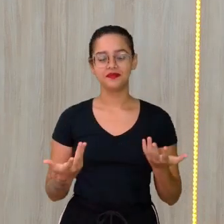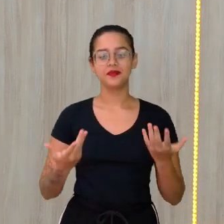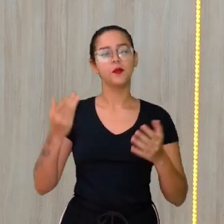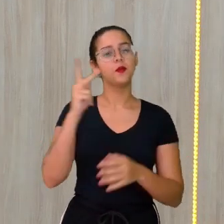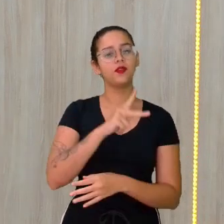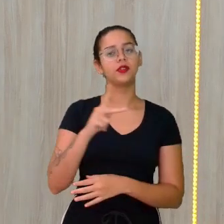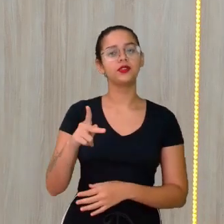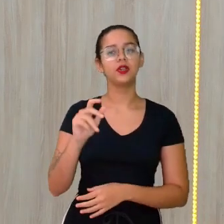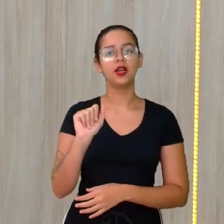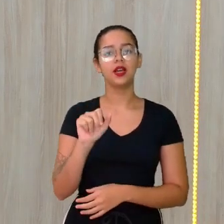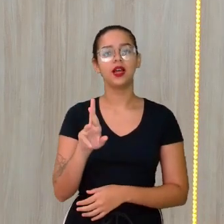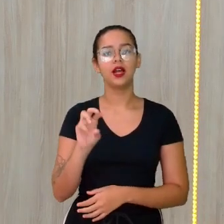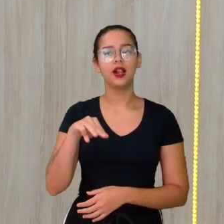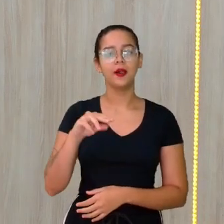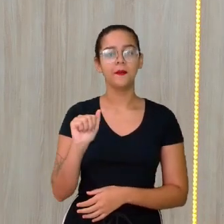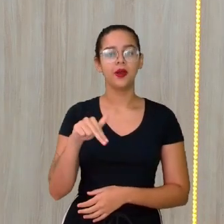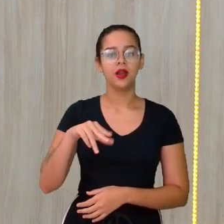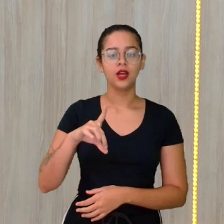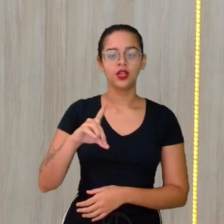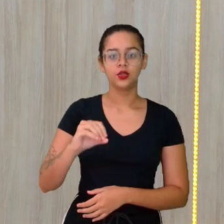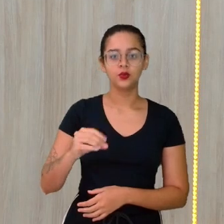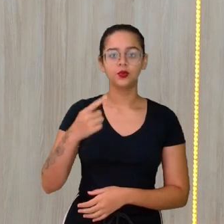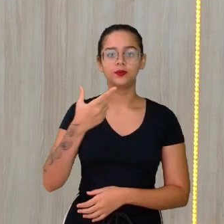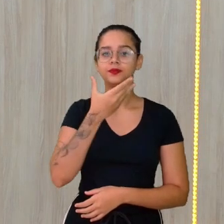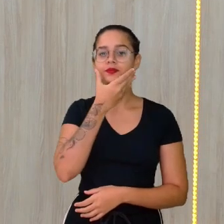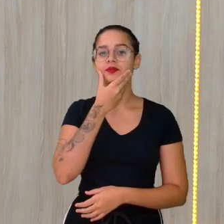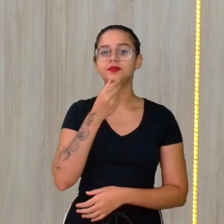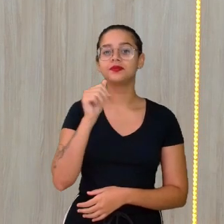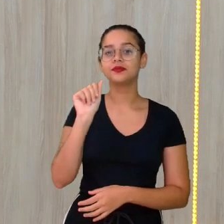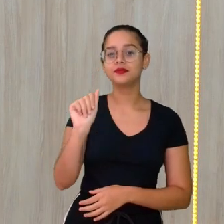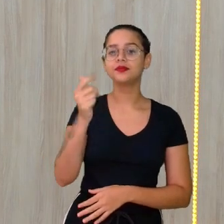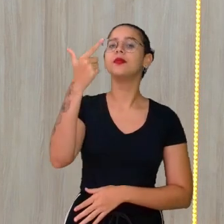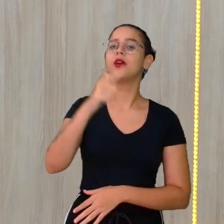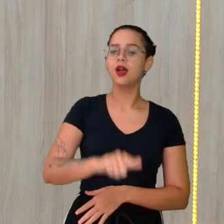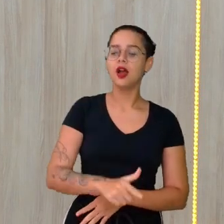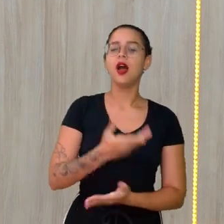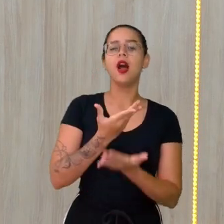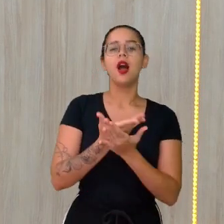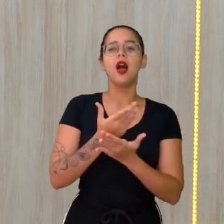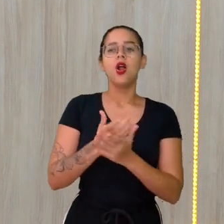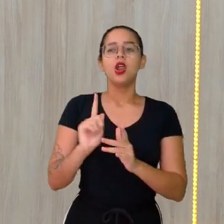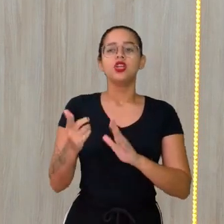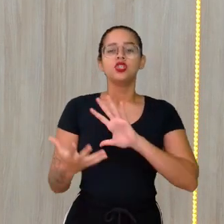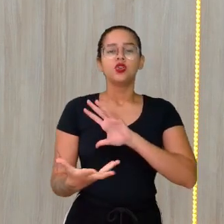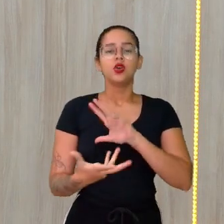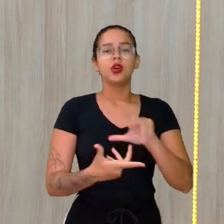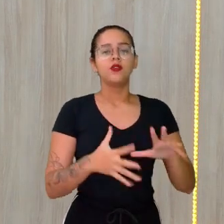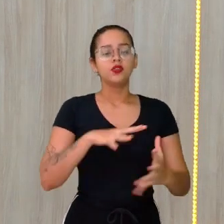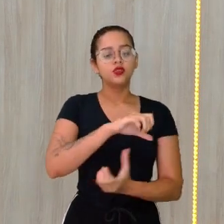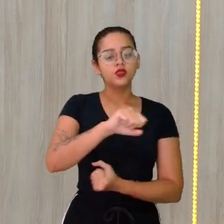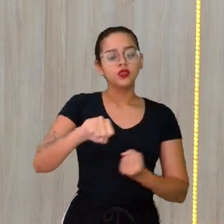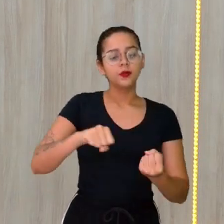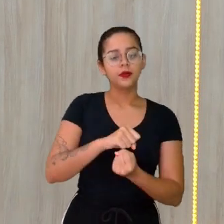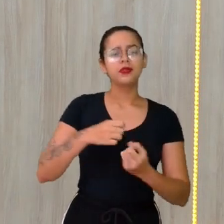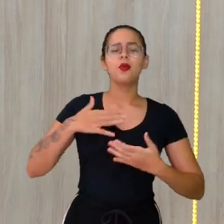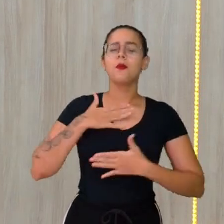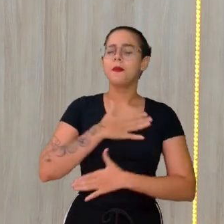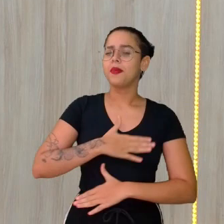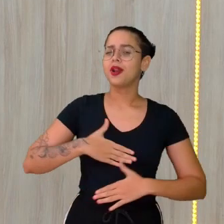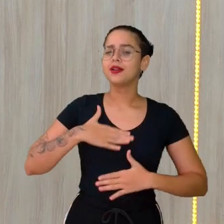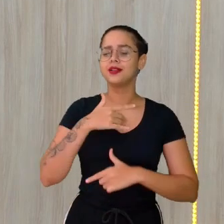Armando Pérez para mais uma aula de Geografia e Sustentabilidade. um prazer imenso